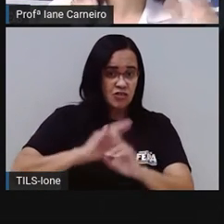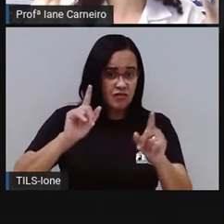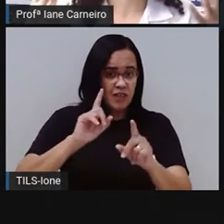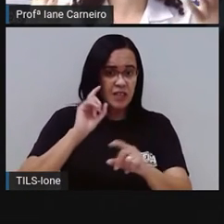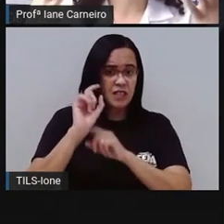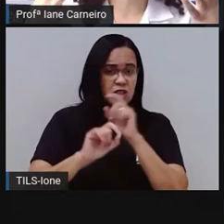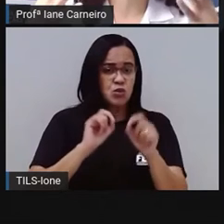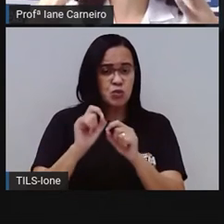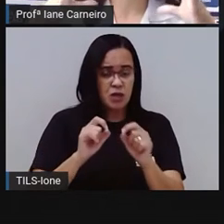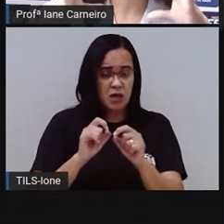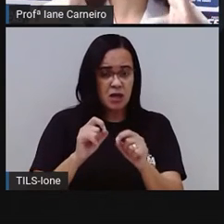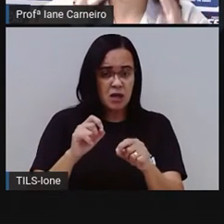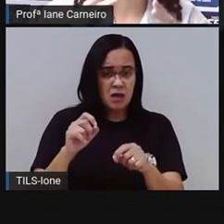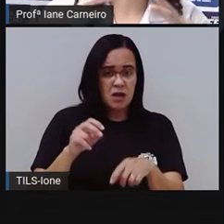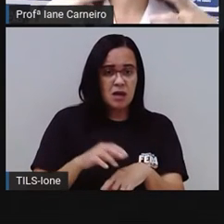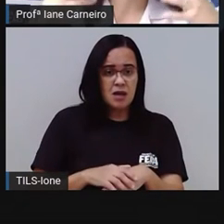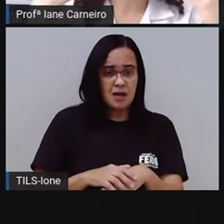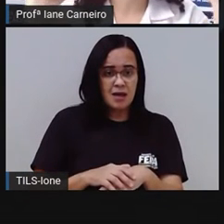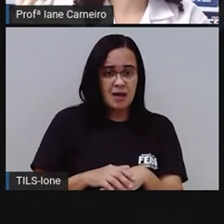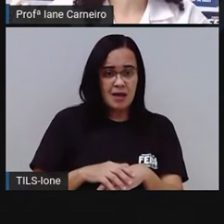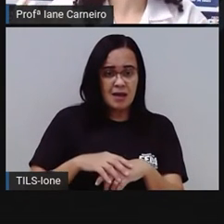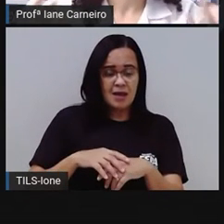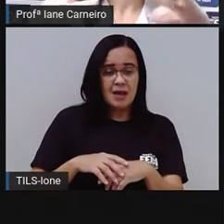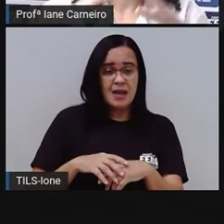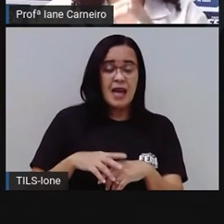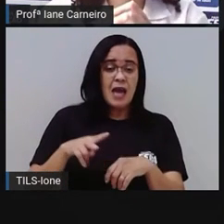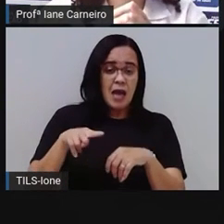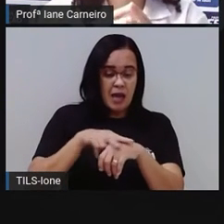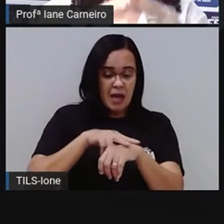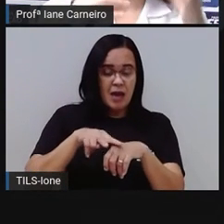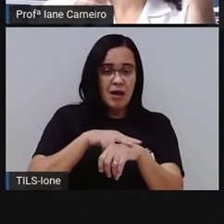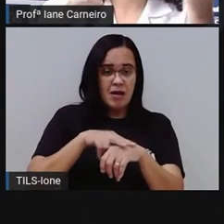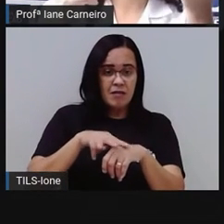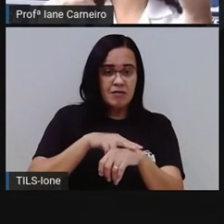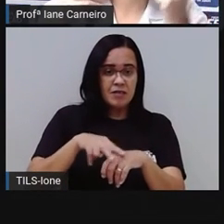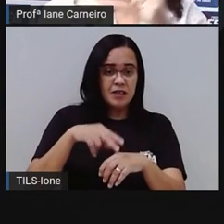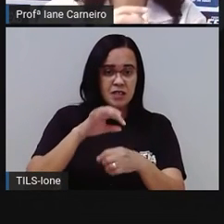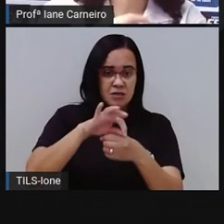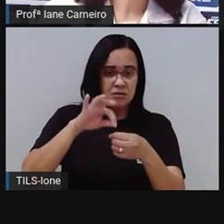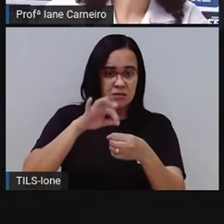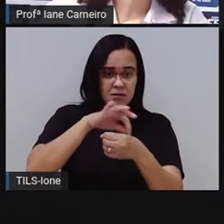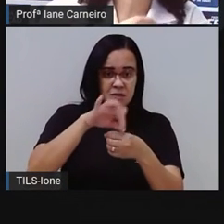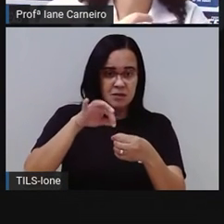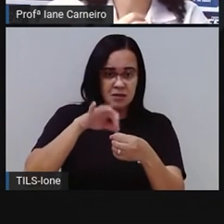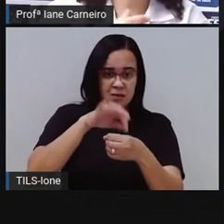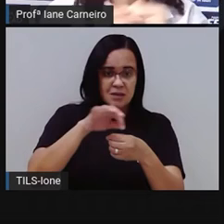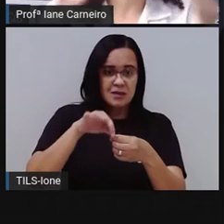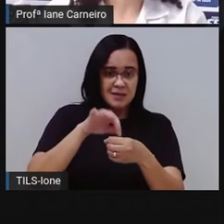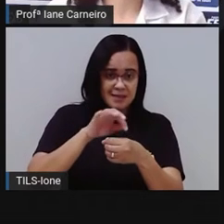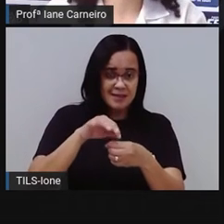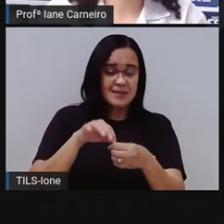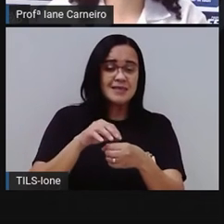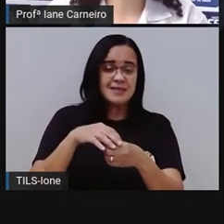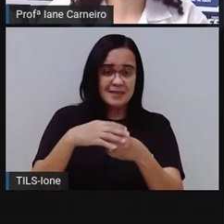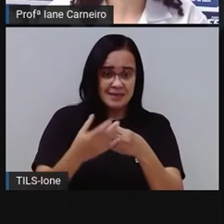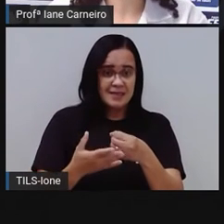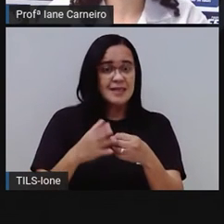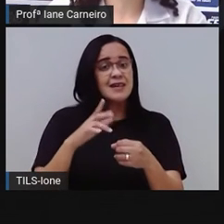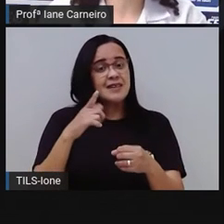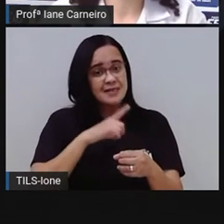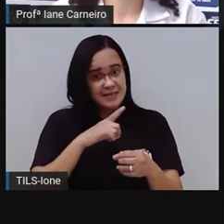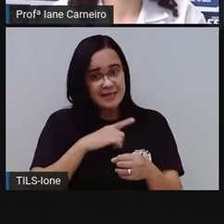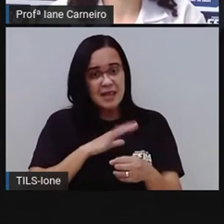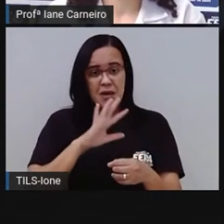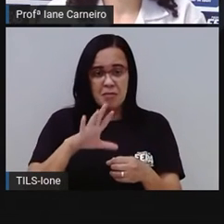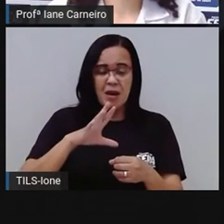limão, que foi quando ele disse que a casca do kiwi era o quê? Era cheia de pelinhos, né? E a casca do limão não é